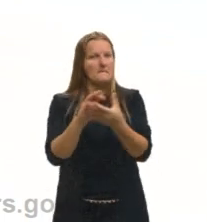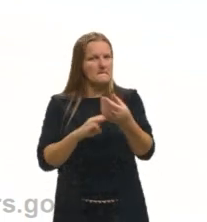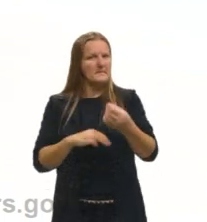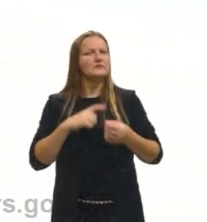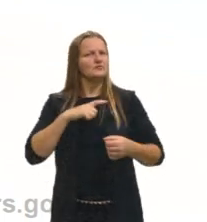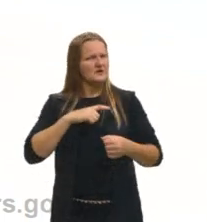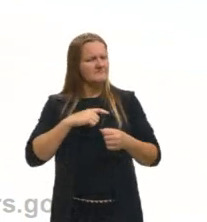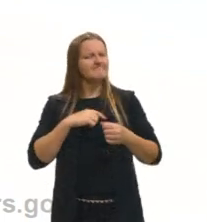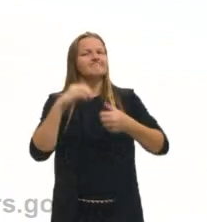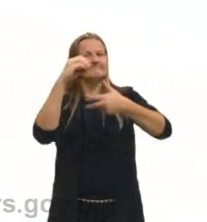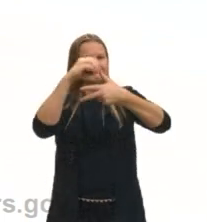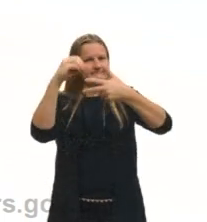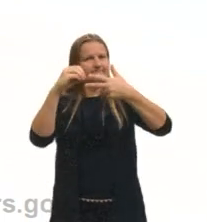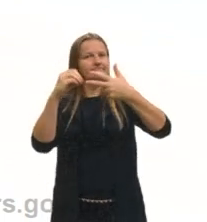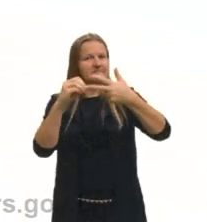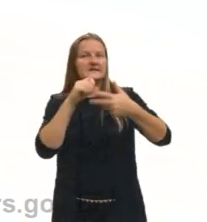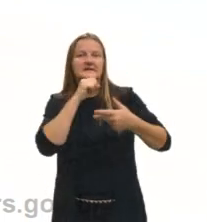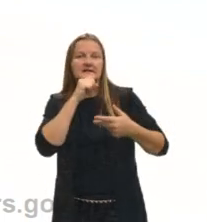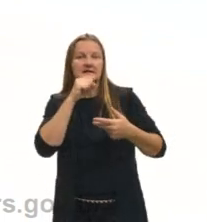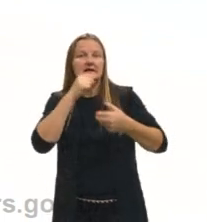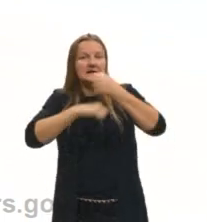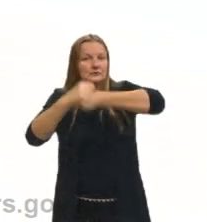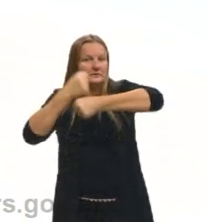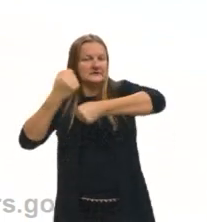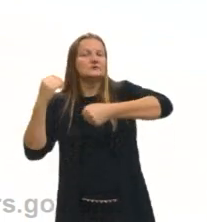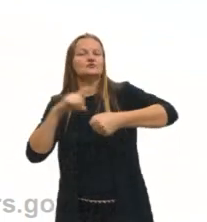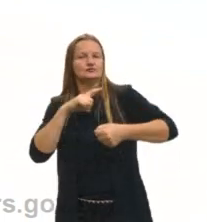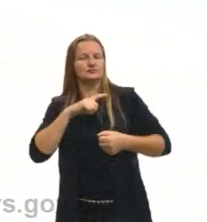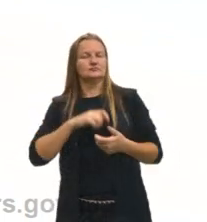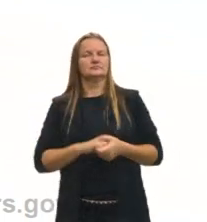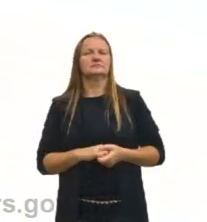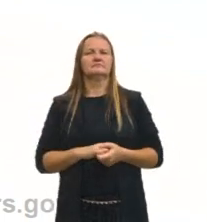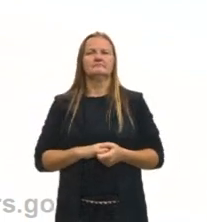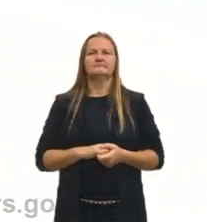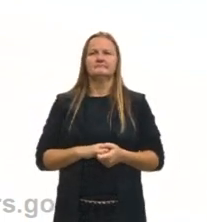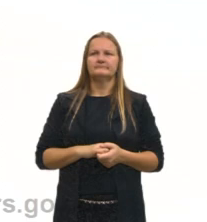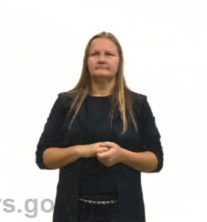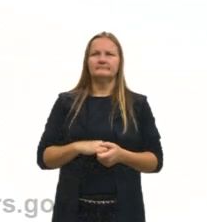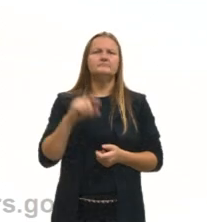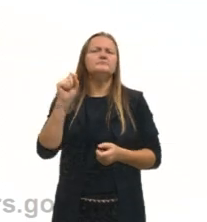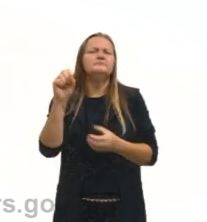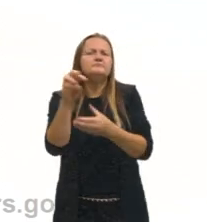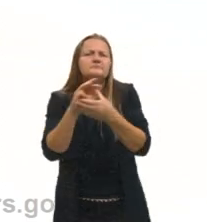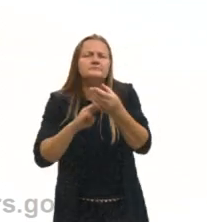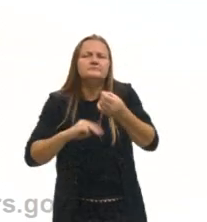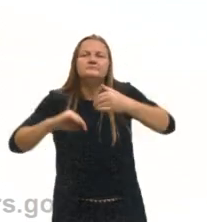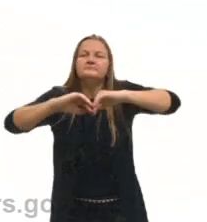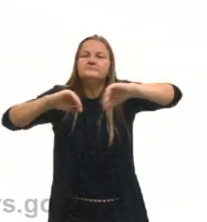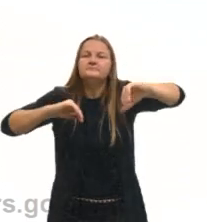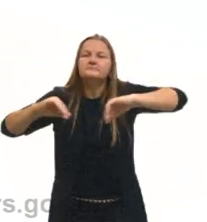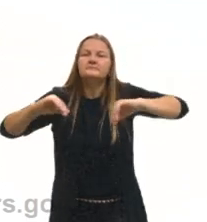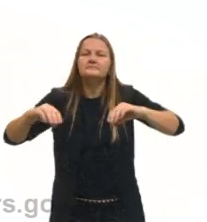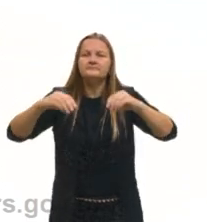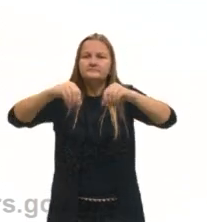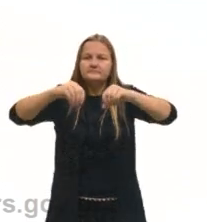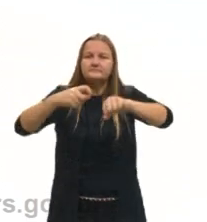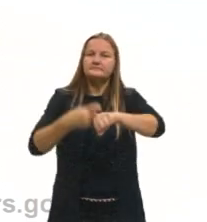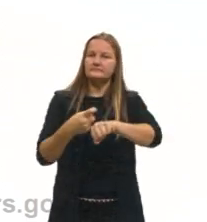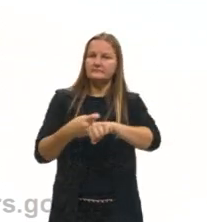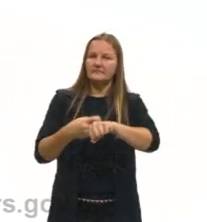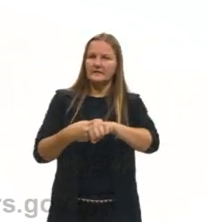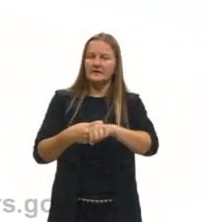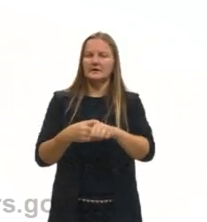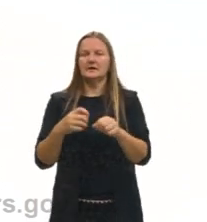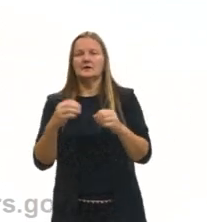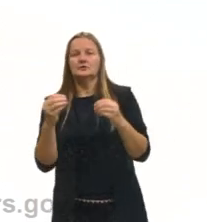em várias questões, inclusive do ano passado, tá? O que é esse método? É a separação de substâncias sólidas e